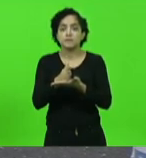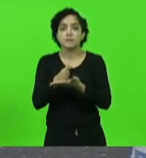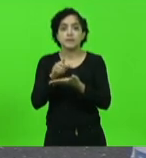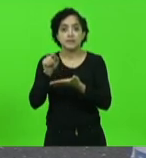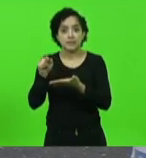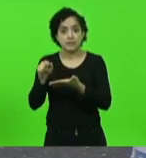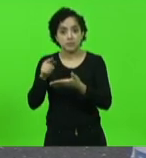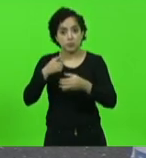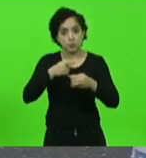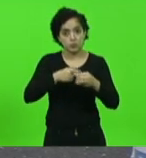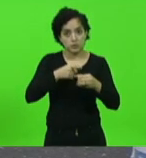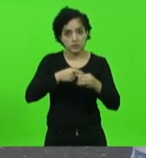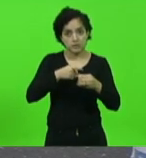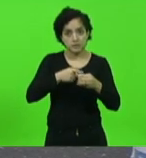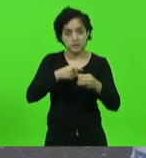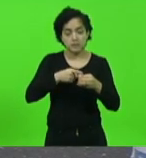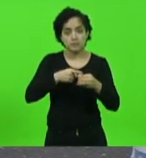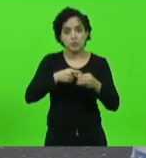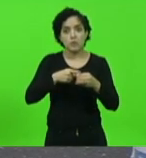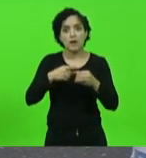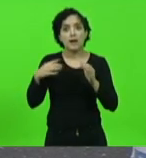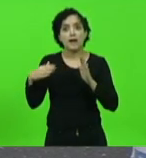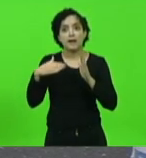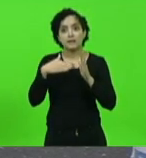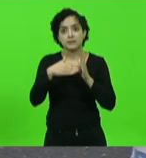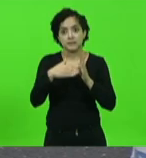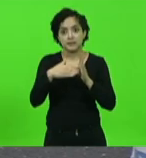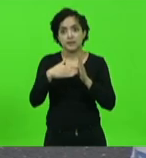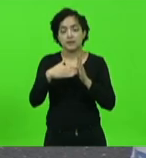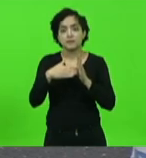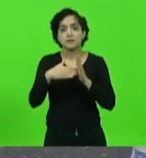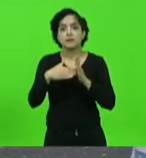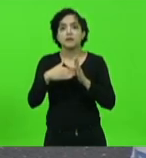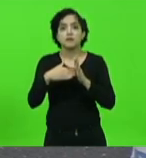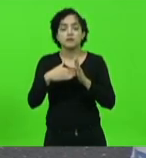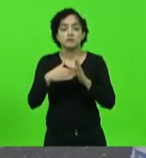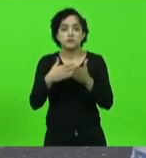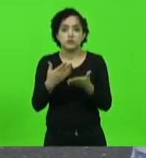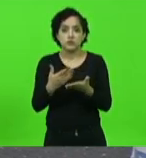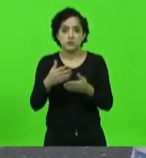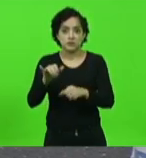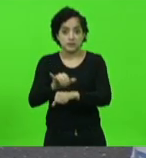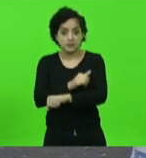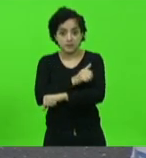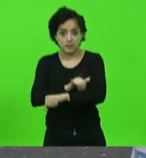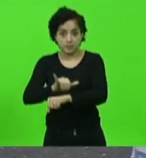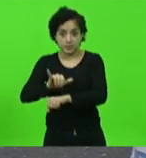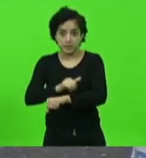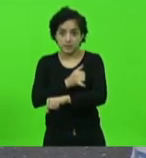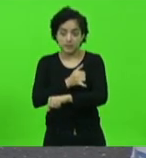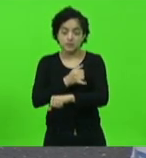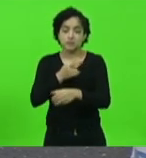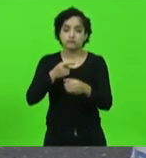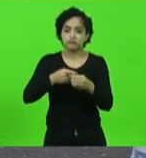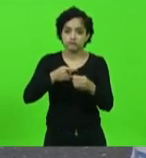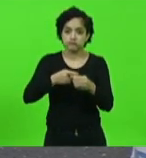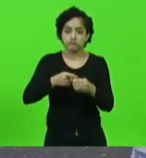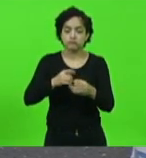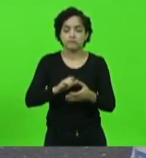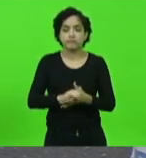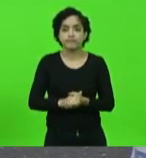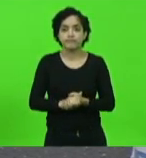ao município de Itapiranga mais precisamente lá na linha Becker e ainda